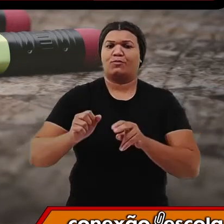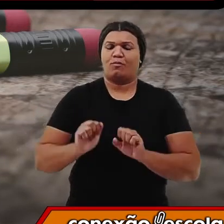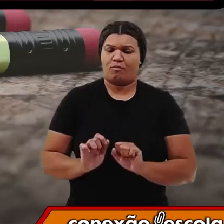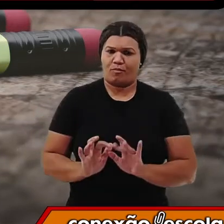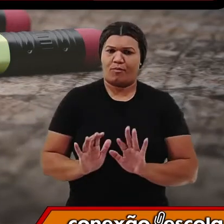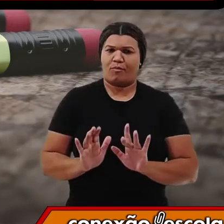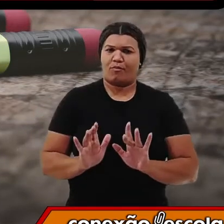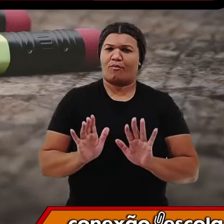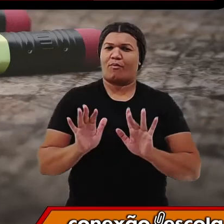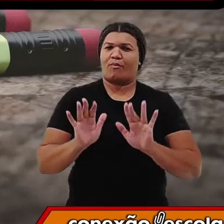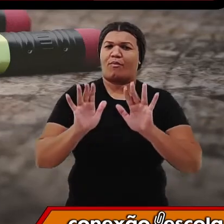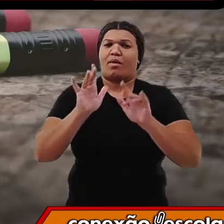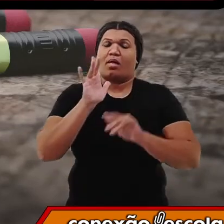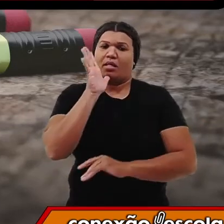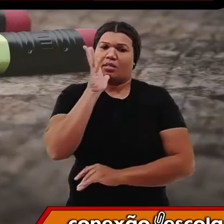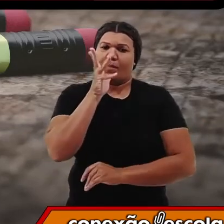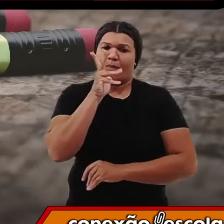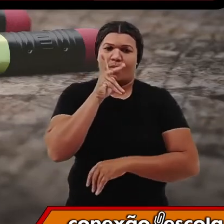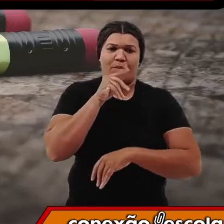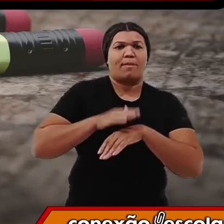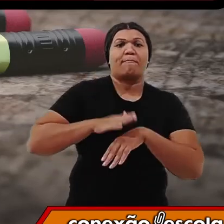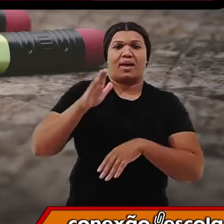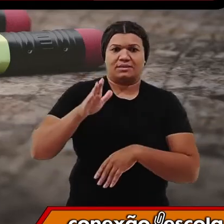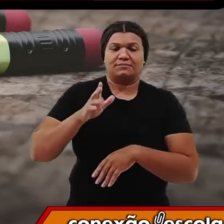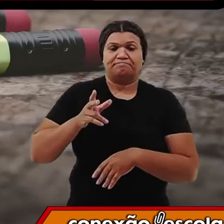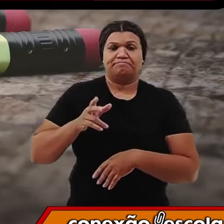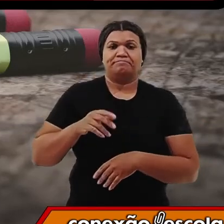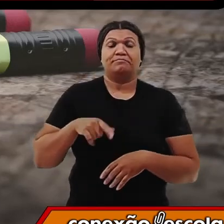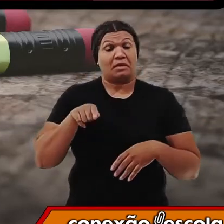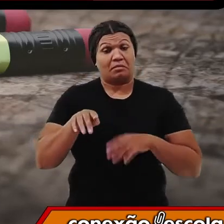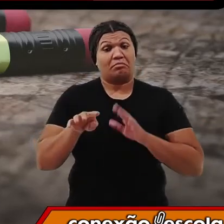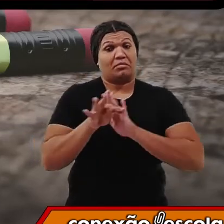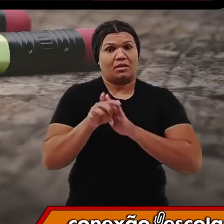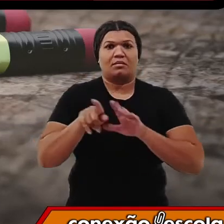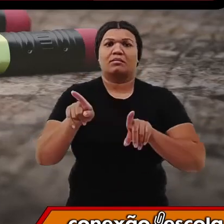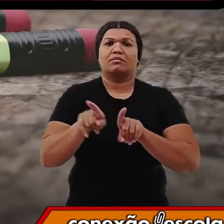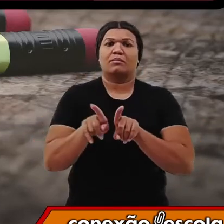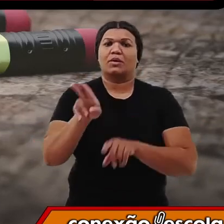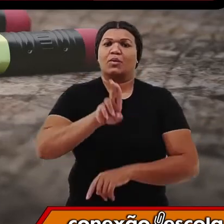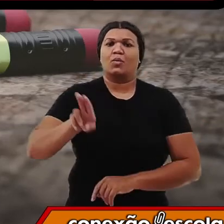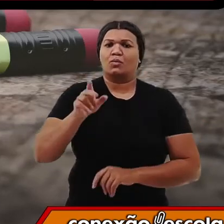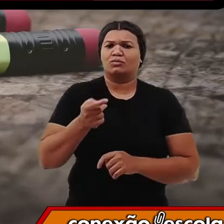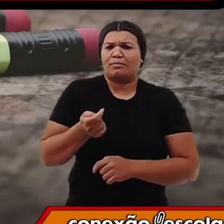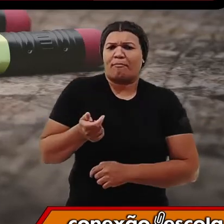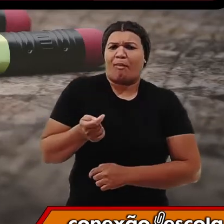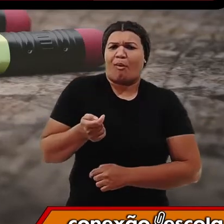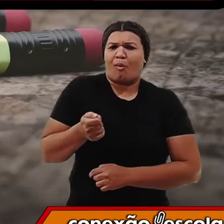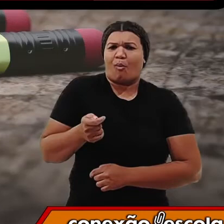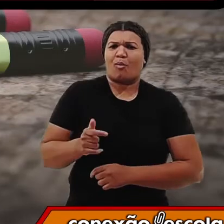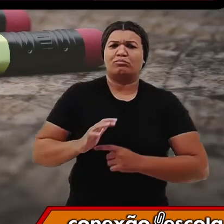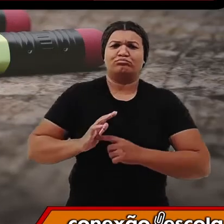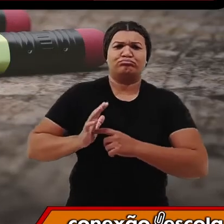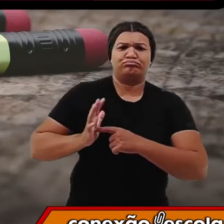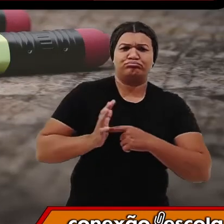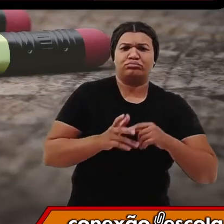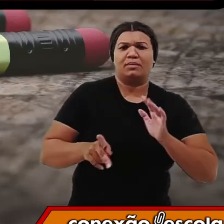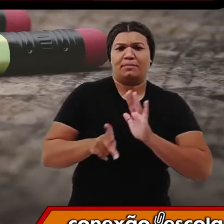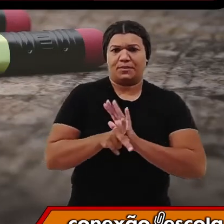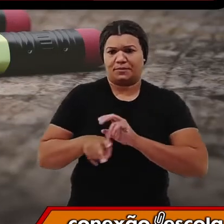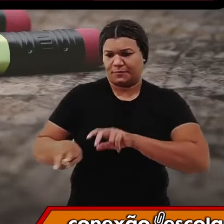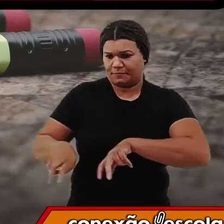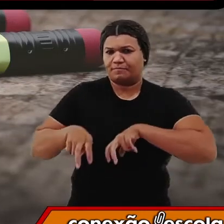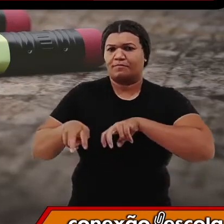mais lenta. Essa técnica também utiliza pouquíssimos maquinários agrícolas, fazendo com que sejam